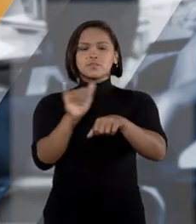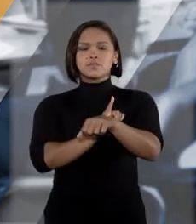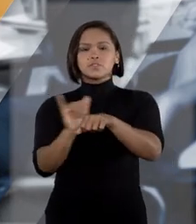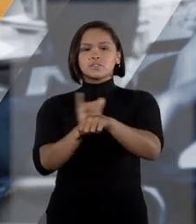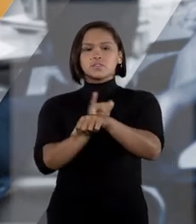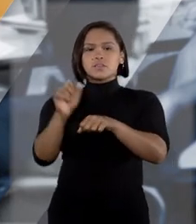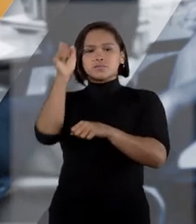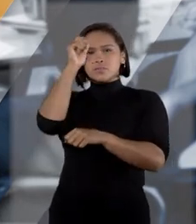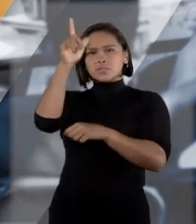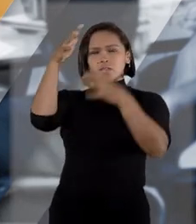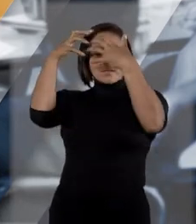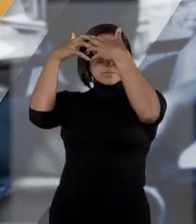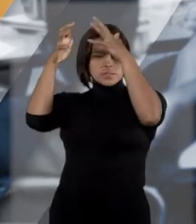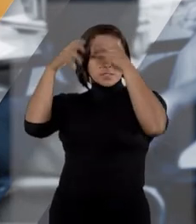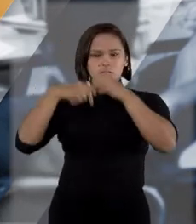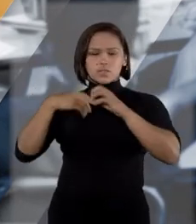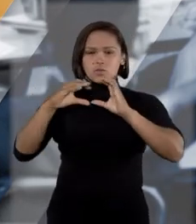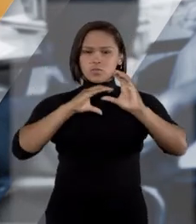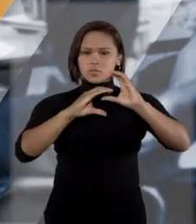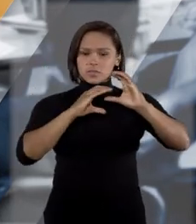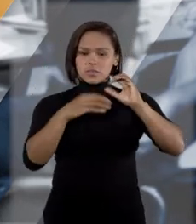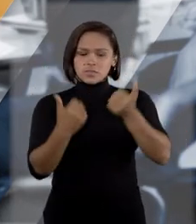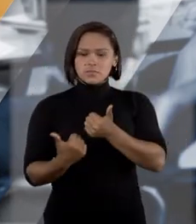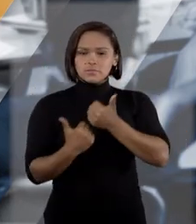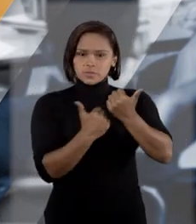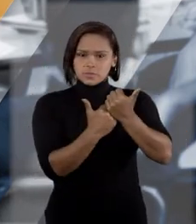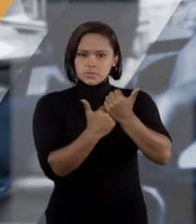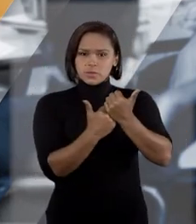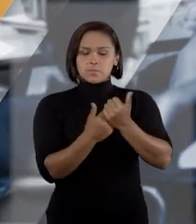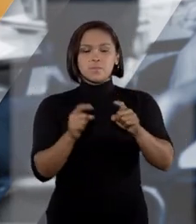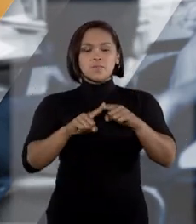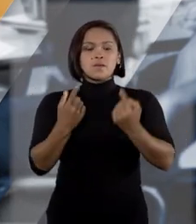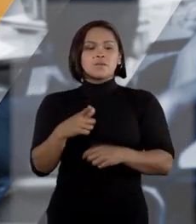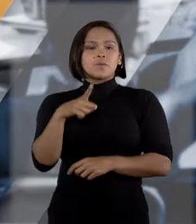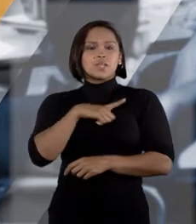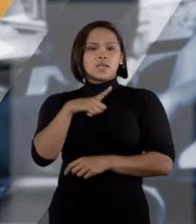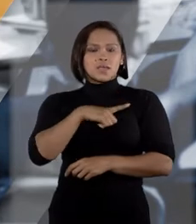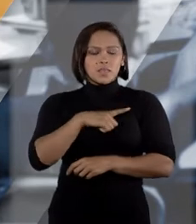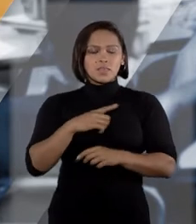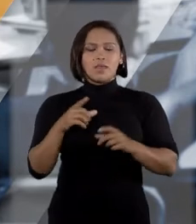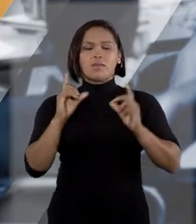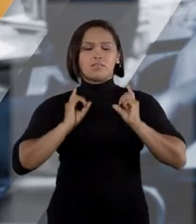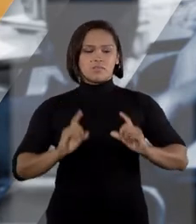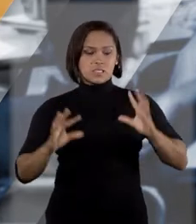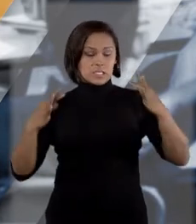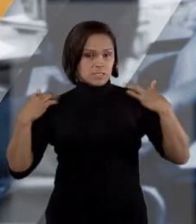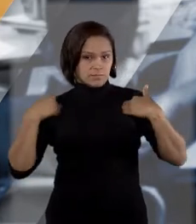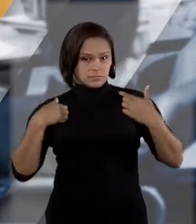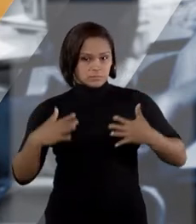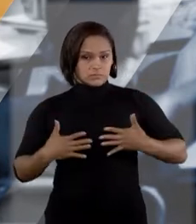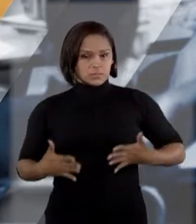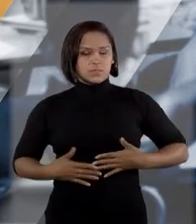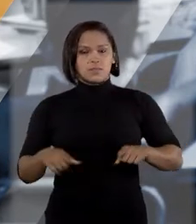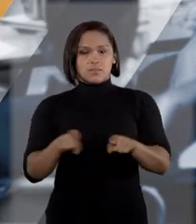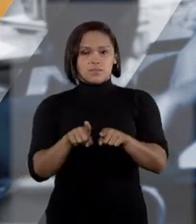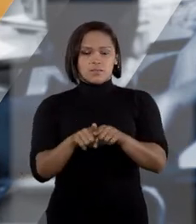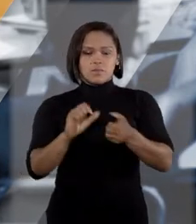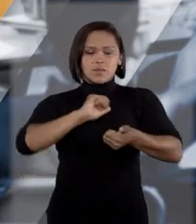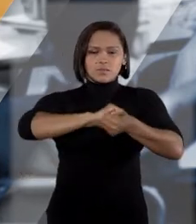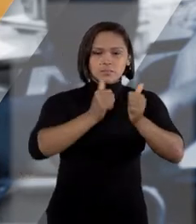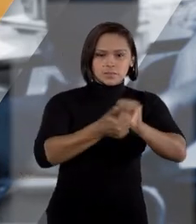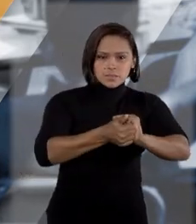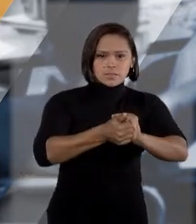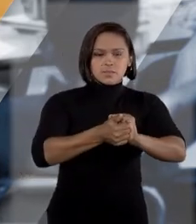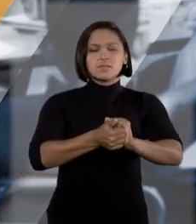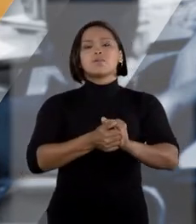pensamento com o auxílio de comunicação alternativa. Para quem tem deficiência física, é feita a adequação do material escolar e do ambiente